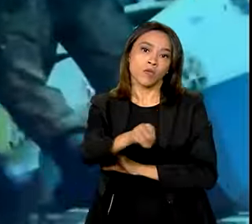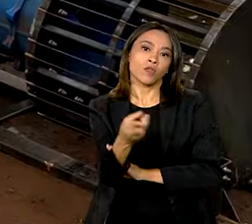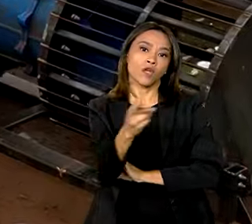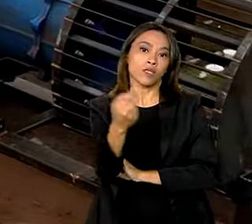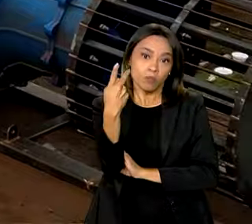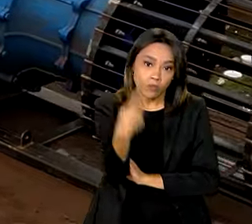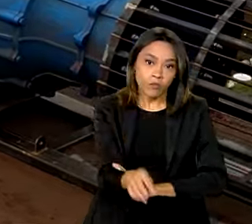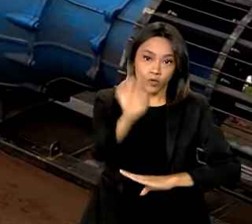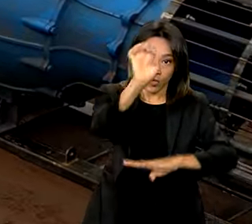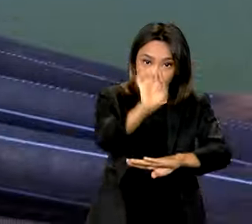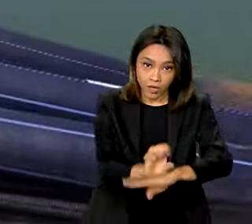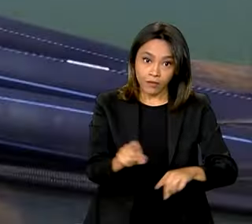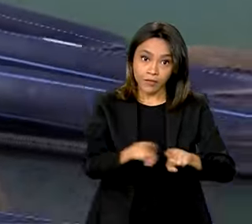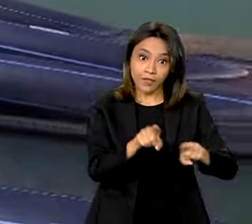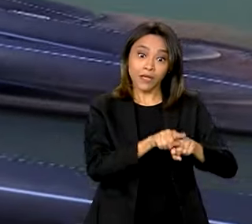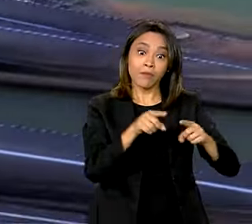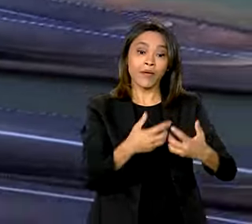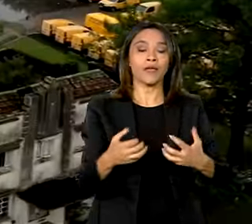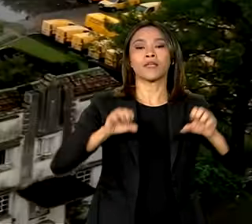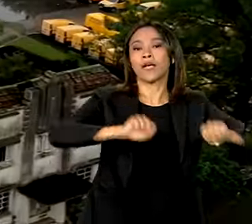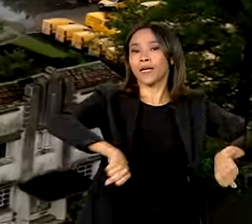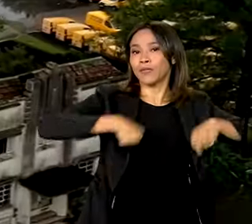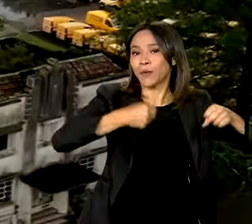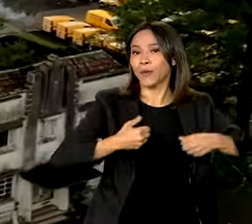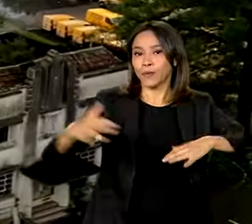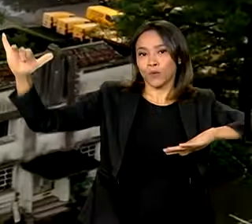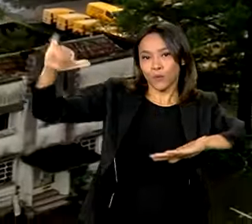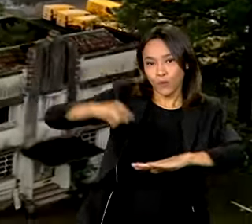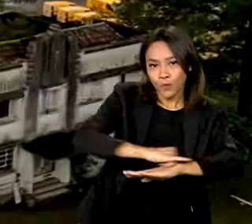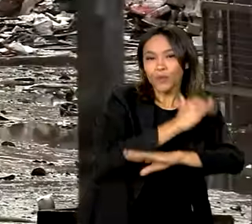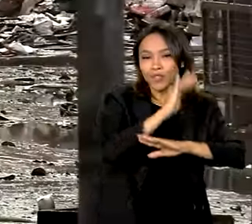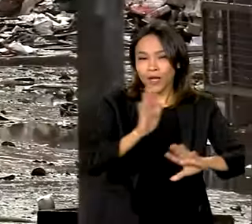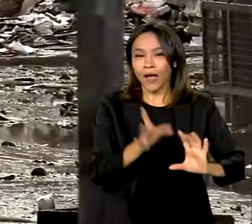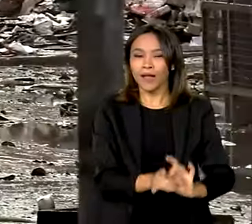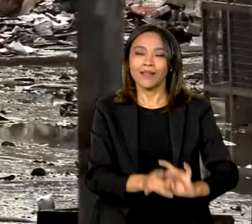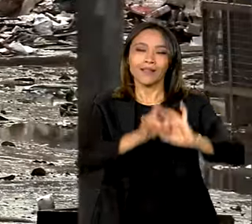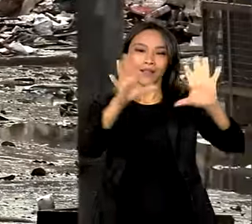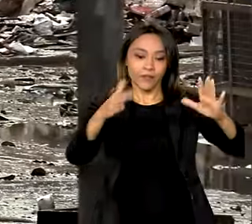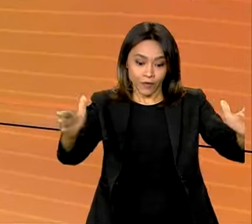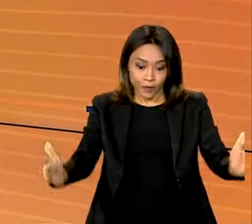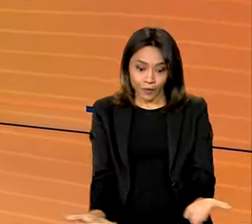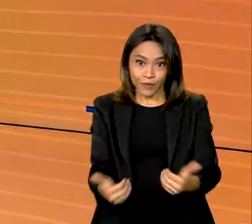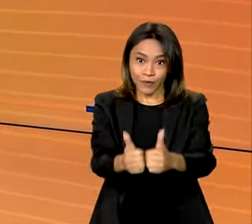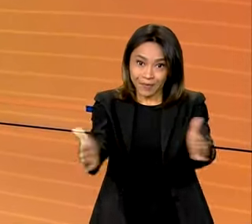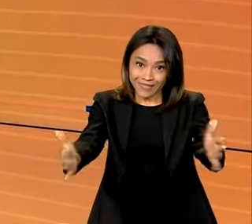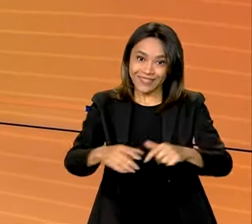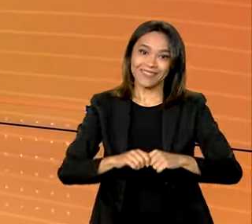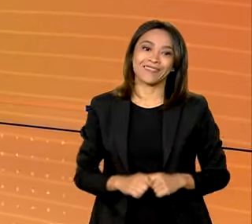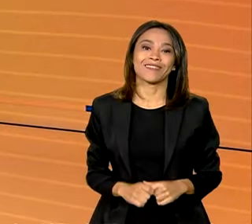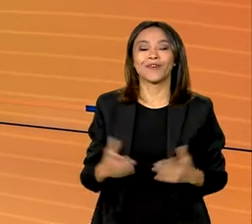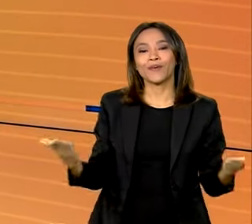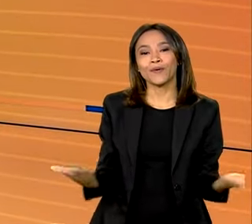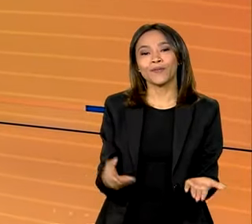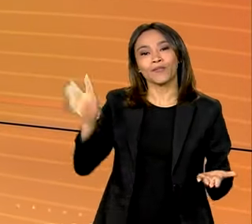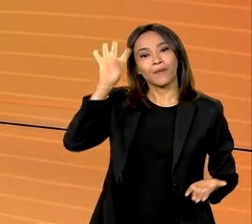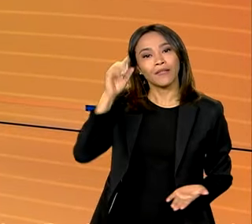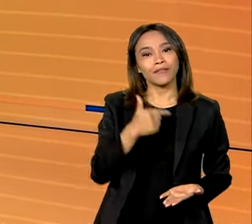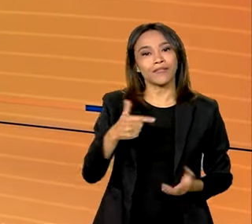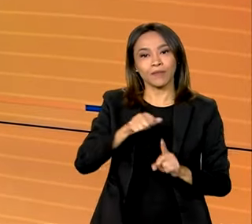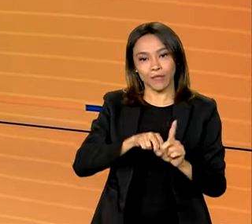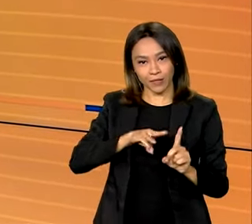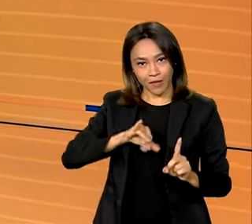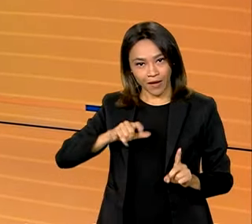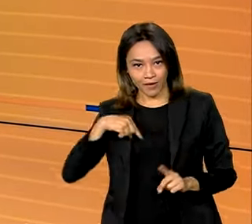para o Estado e base aérea de canoas já pode operar voos comerciais a partir de hoje. Quarta-feira, 22 de